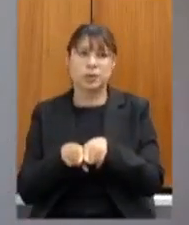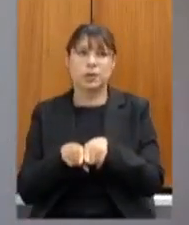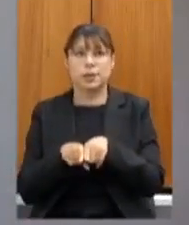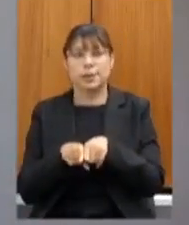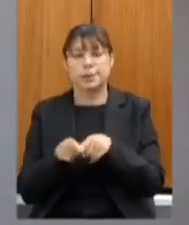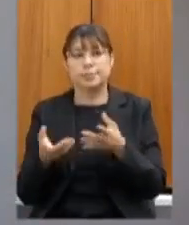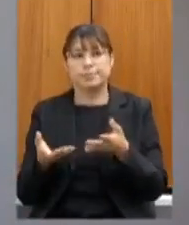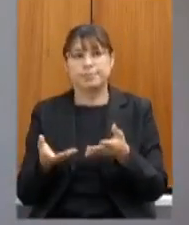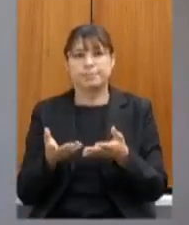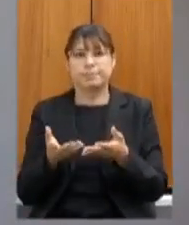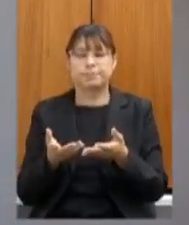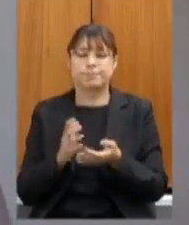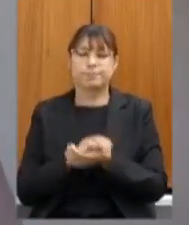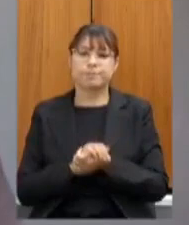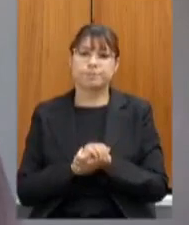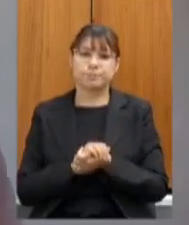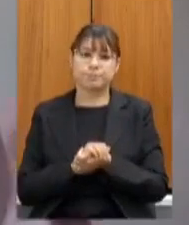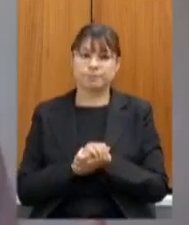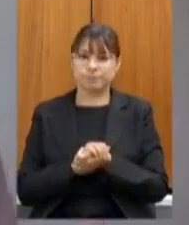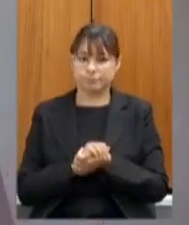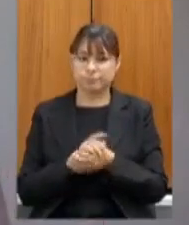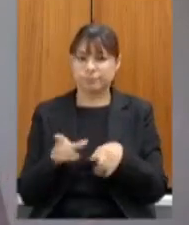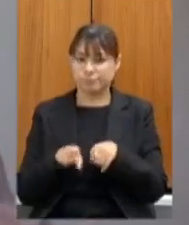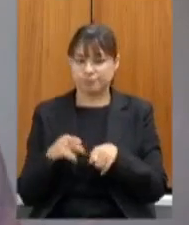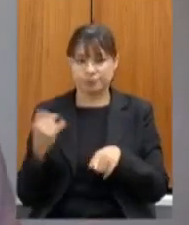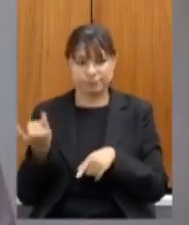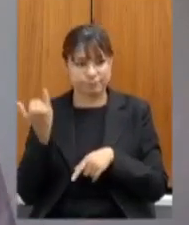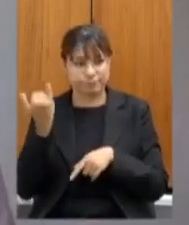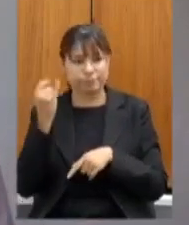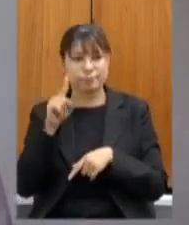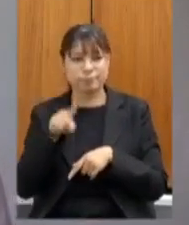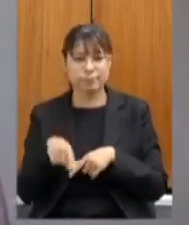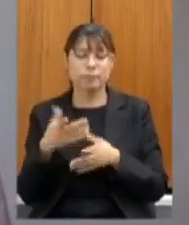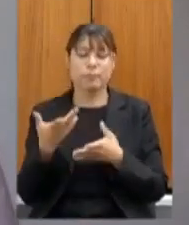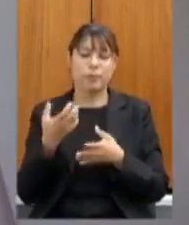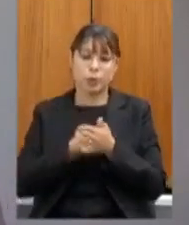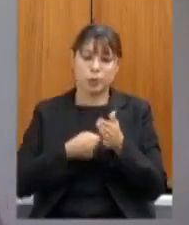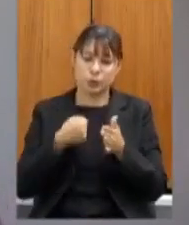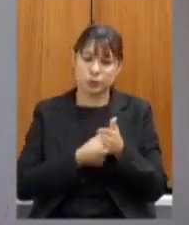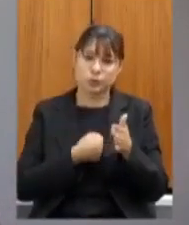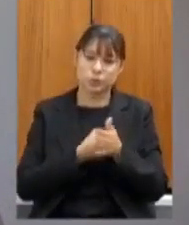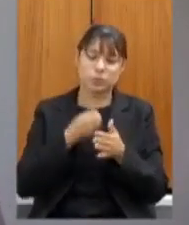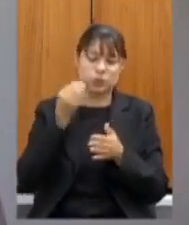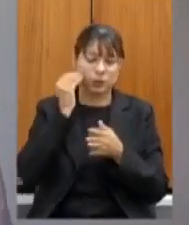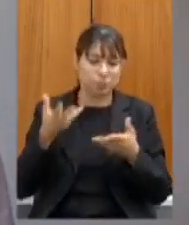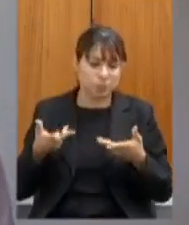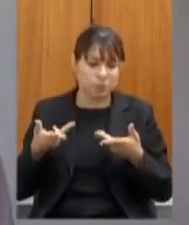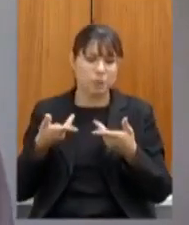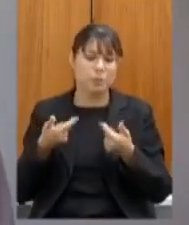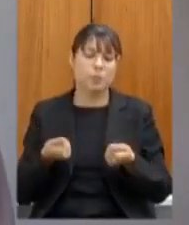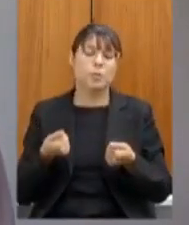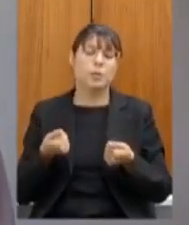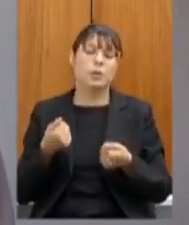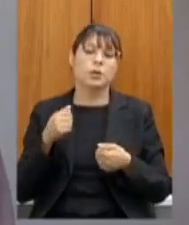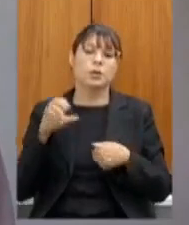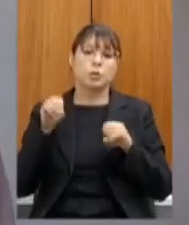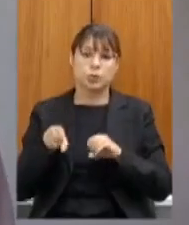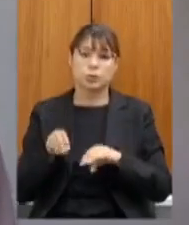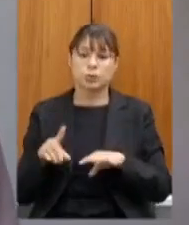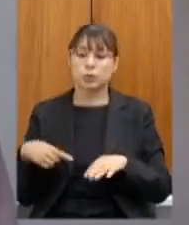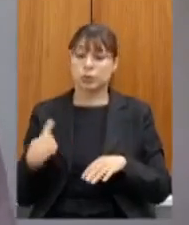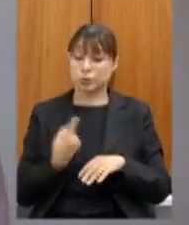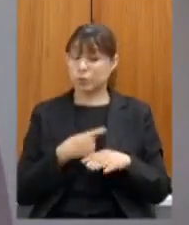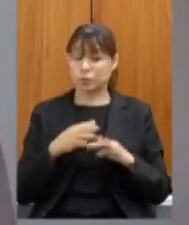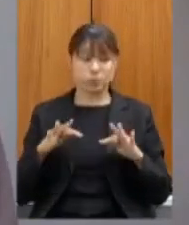grandes protagonistas dessa luta pela melhoria na educação todos nós tivemos que nos